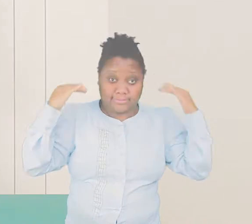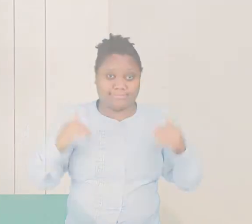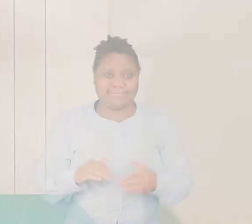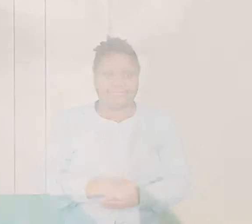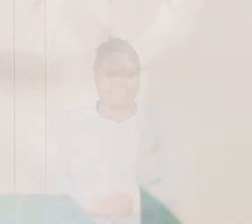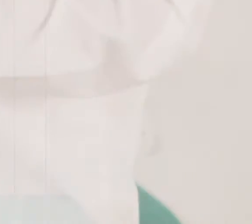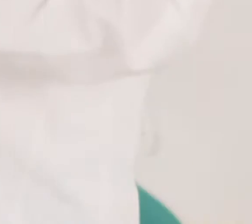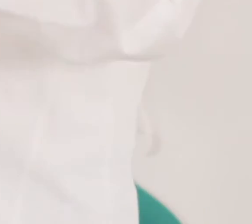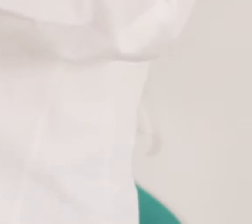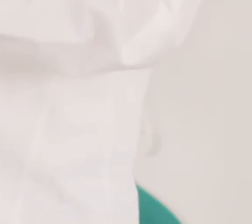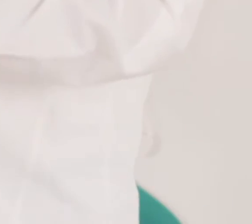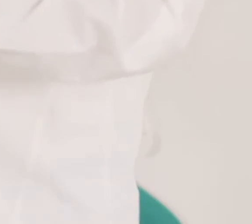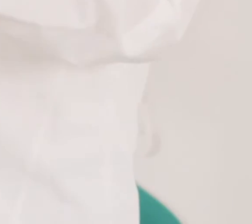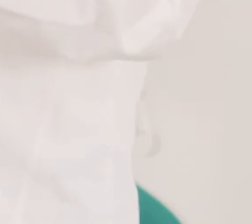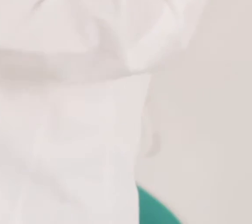penetrante.